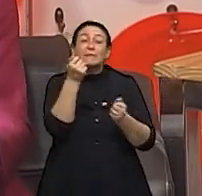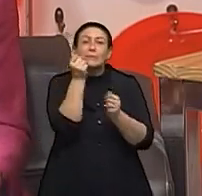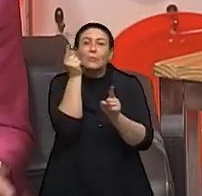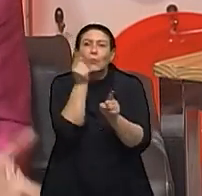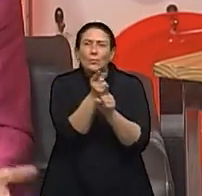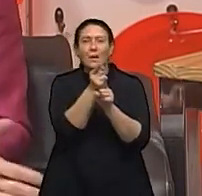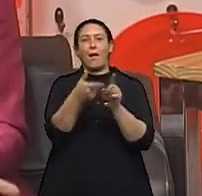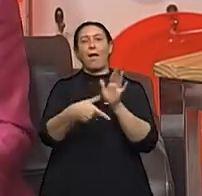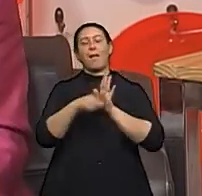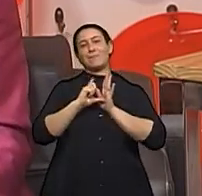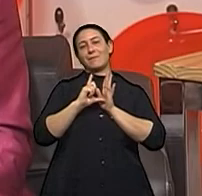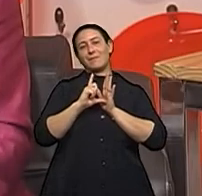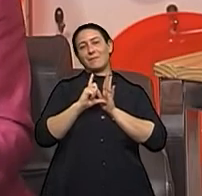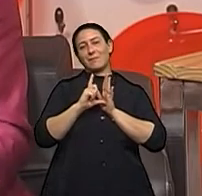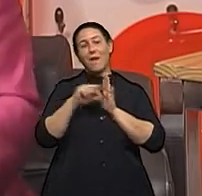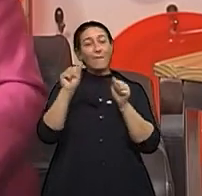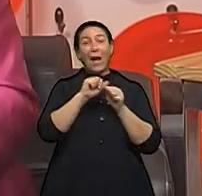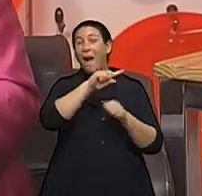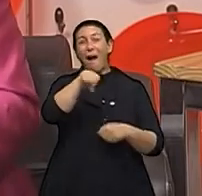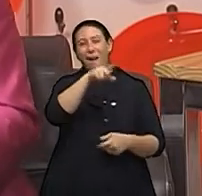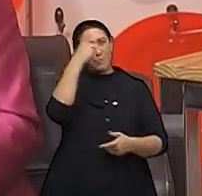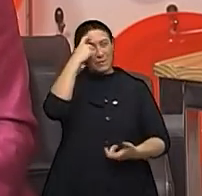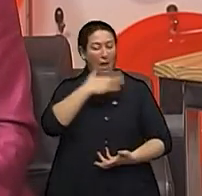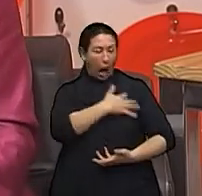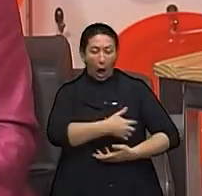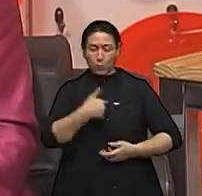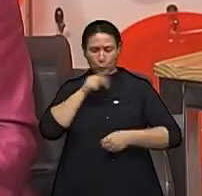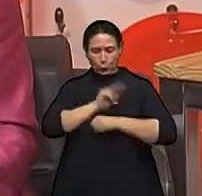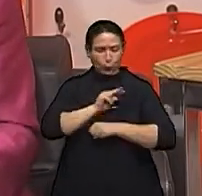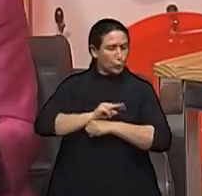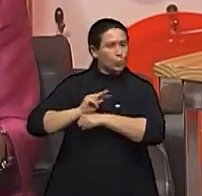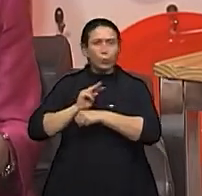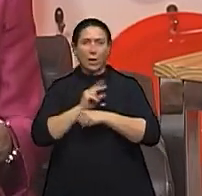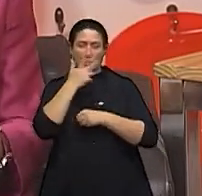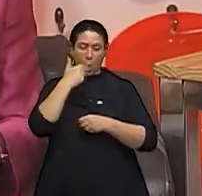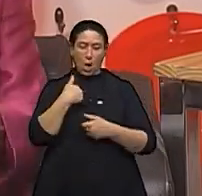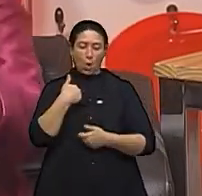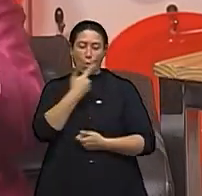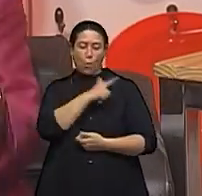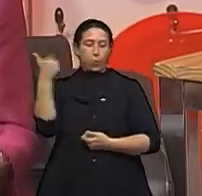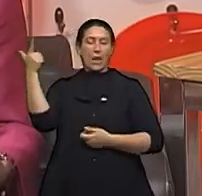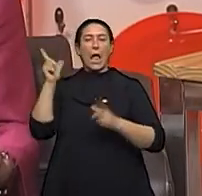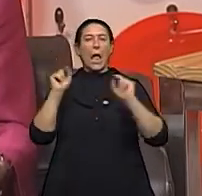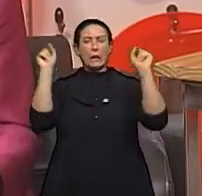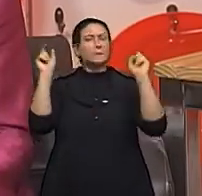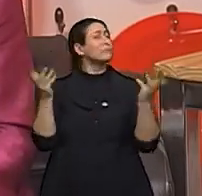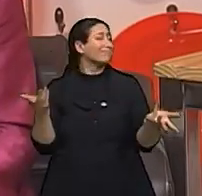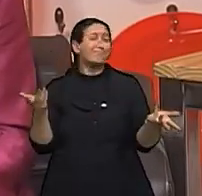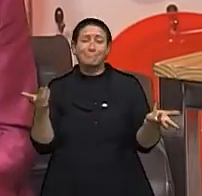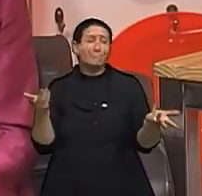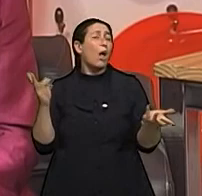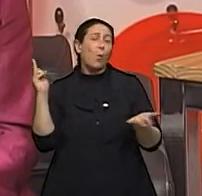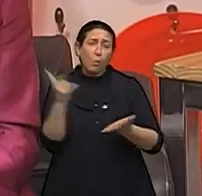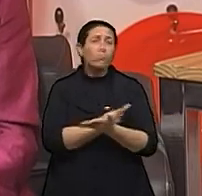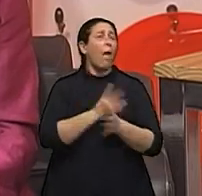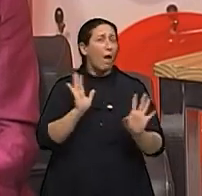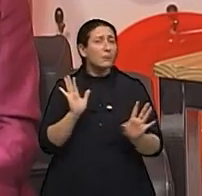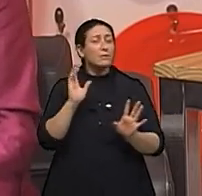que a gente faz tudo isso e não para não ter. Nós não queremos é ter problemas com isso, porque